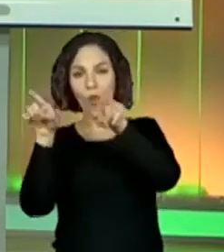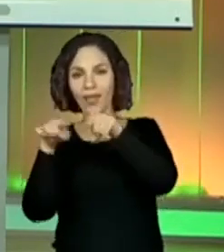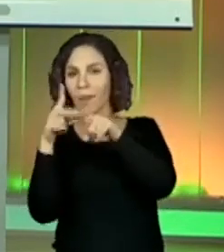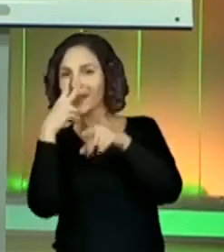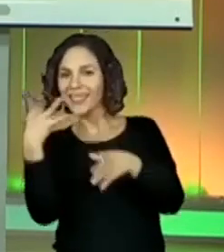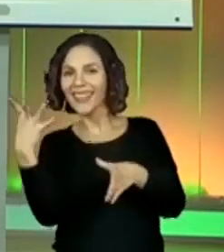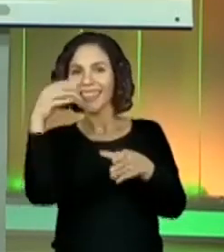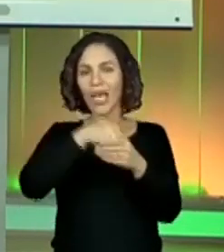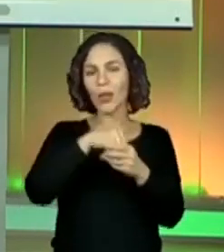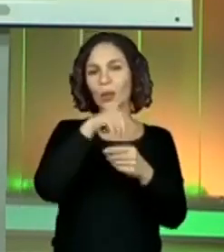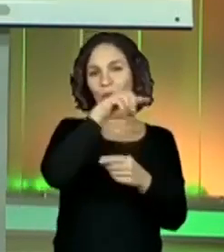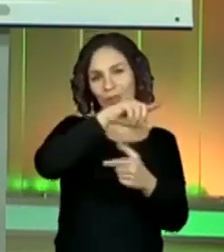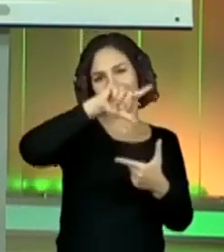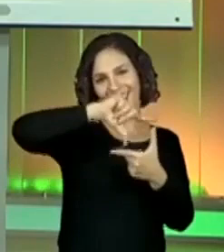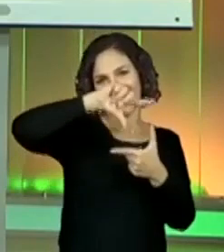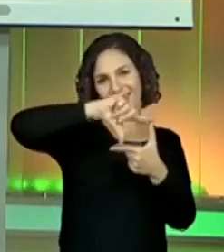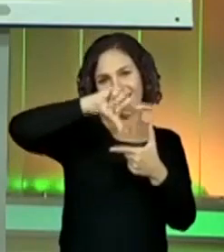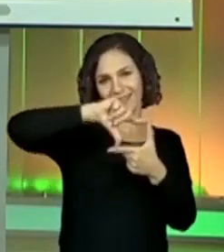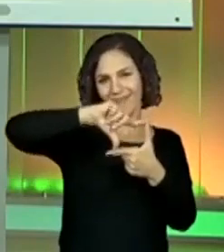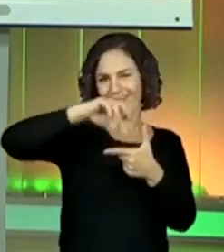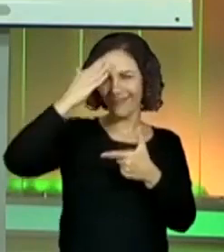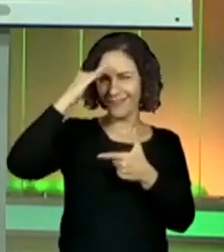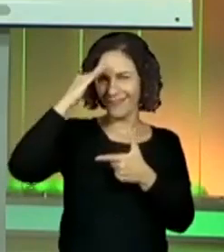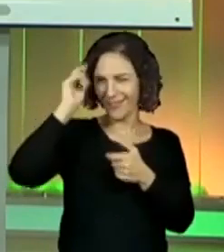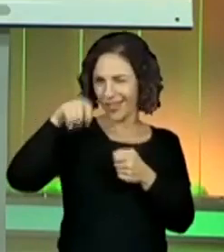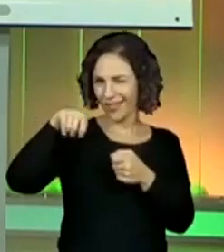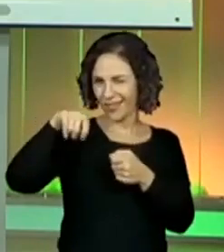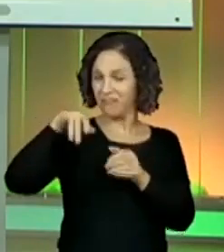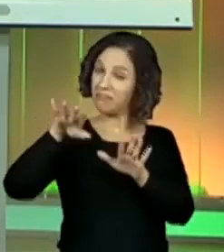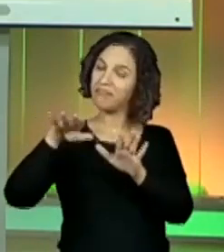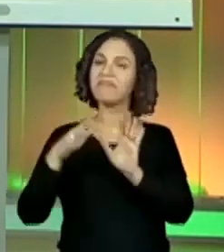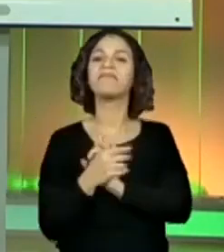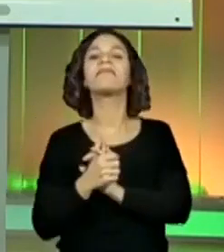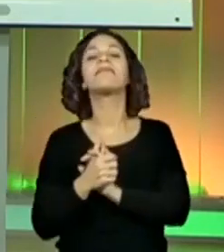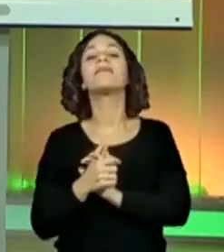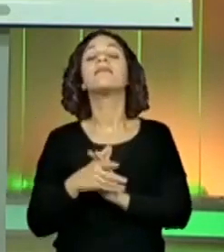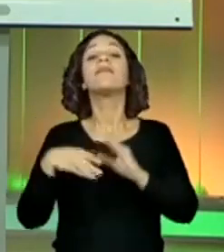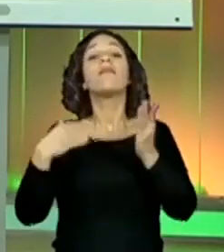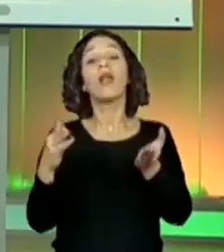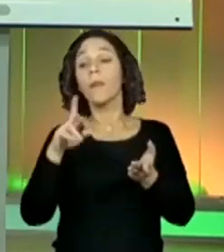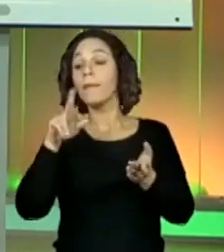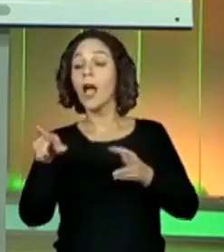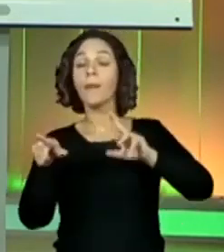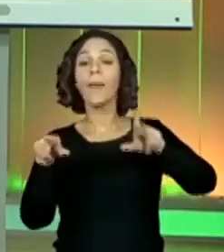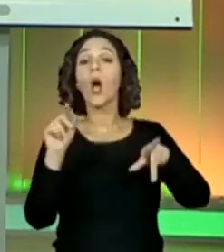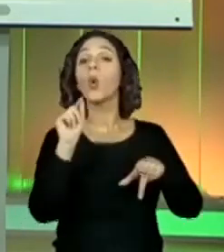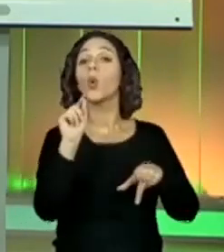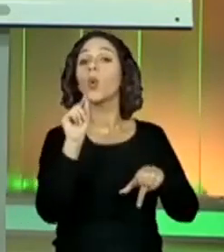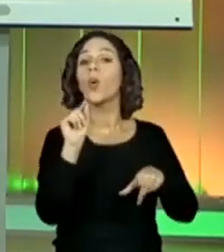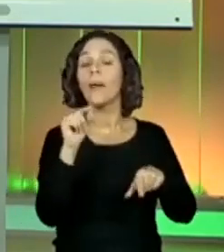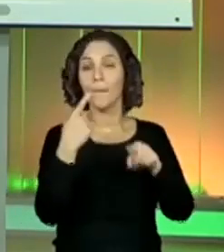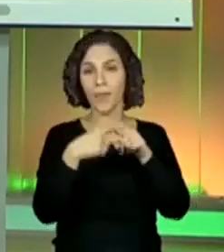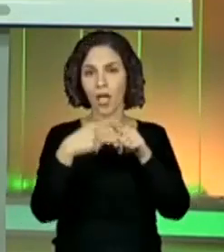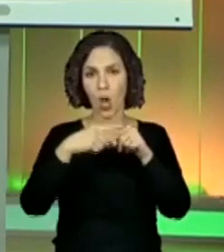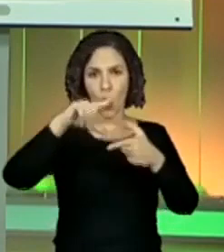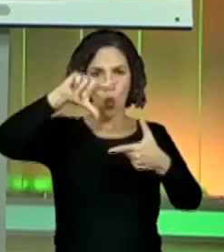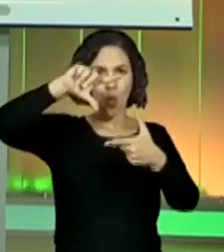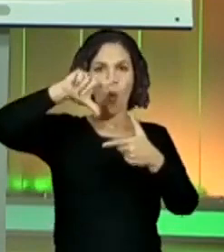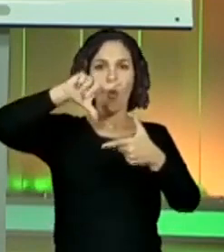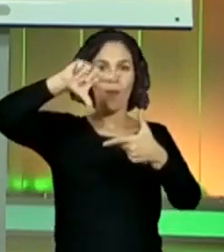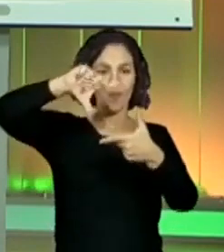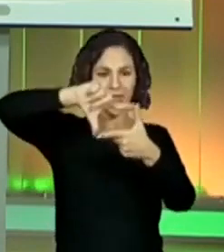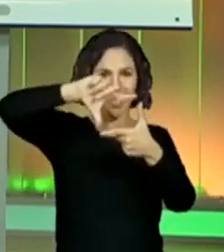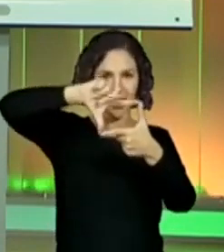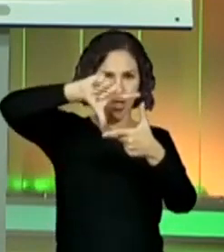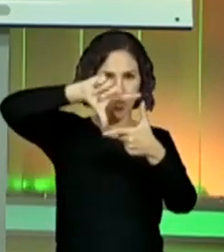Parece meio confuso, mas eu tenho certeza que você vai entender depois, né? A diferença entre o retângulo e o quadrado é que o quadrado tem os quatro